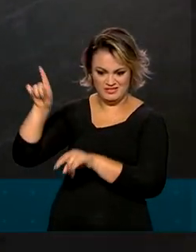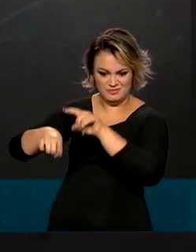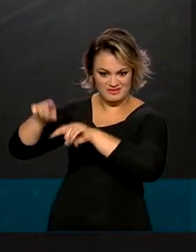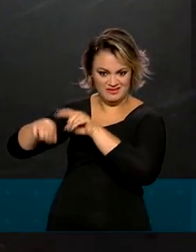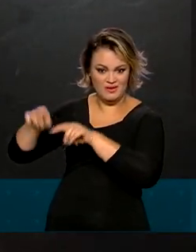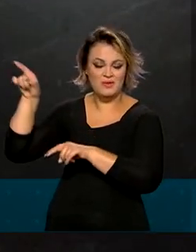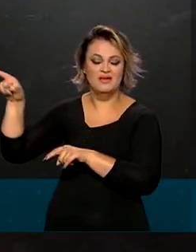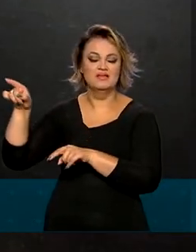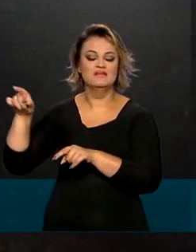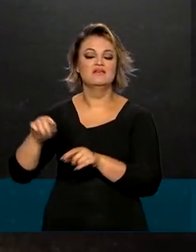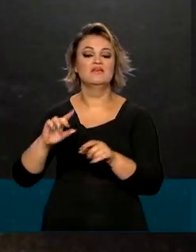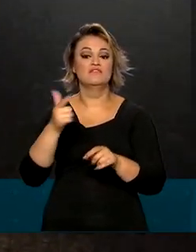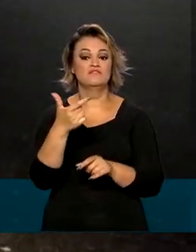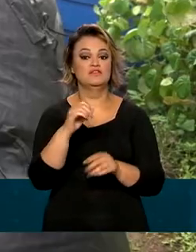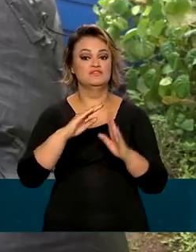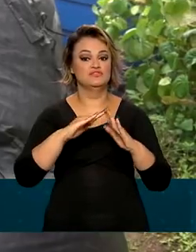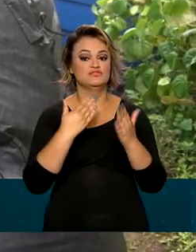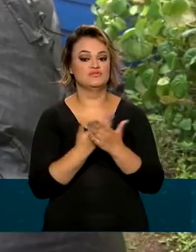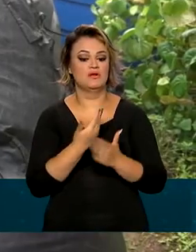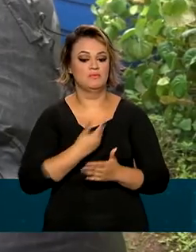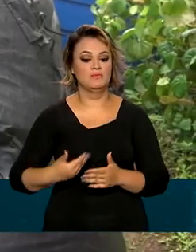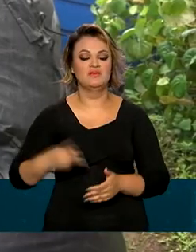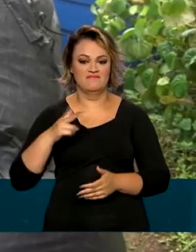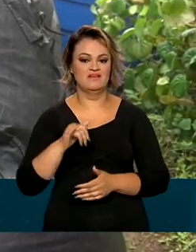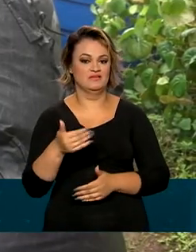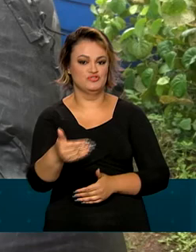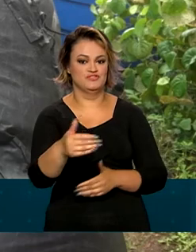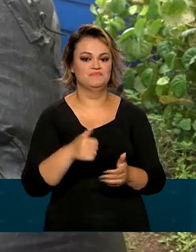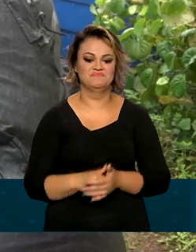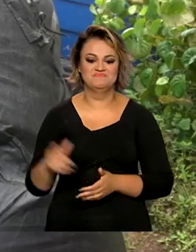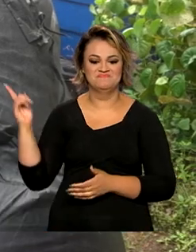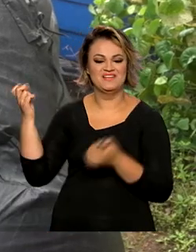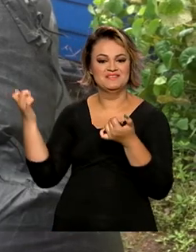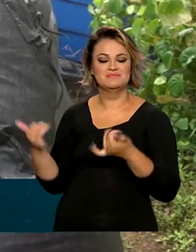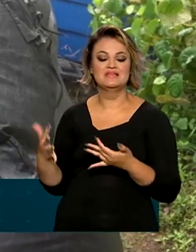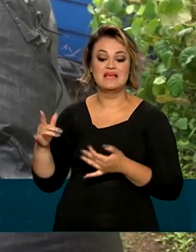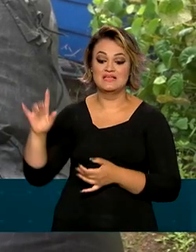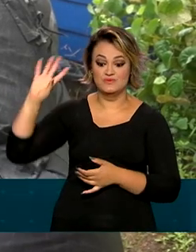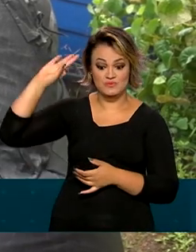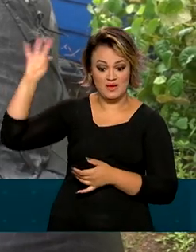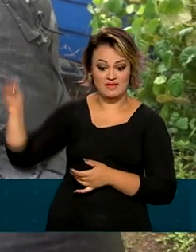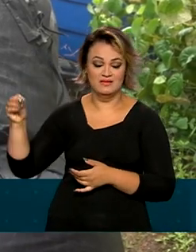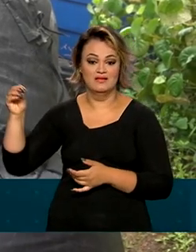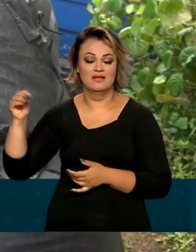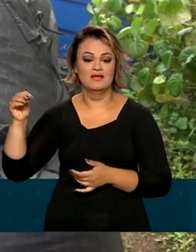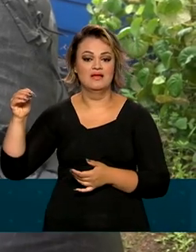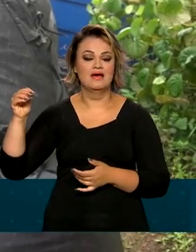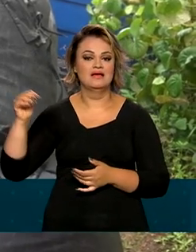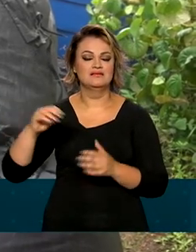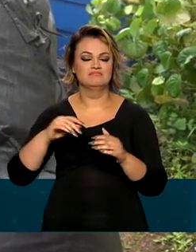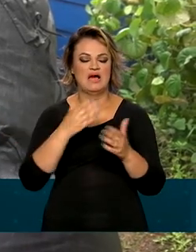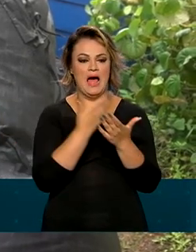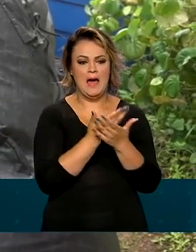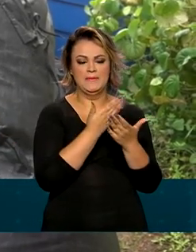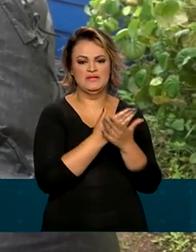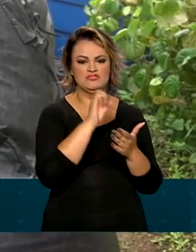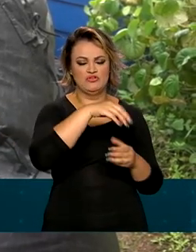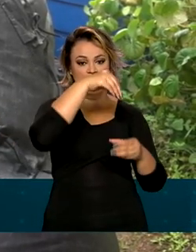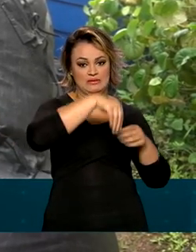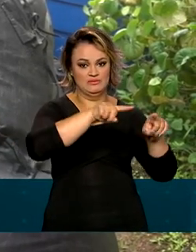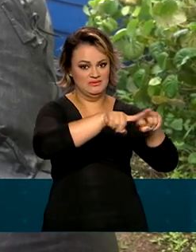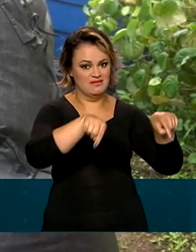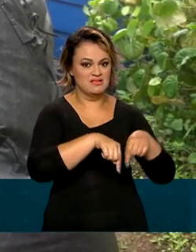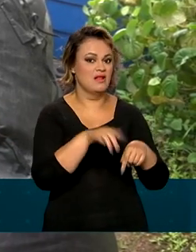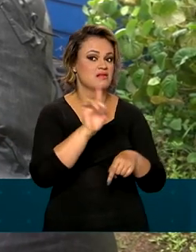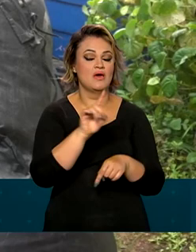em mais de 20 escolas públicas. Na escola, a gente percebe que ele ultrapassa os limites da sala de aula, deixa de